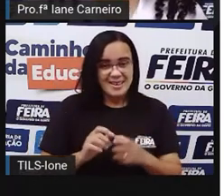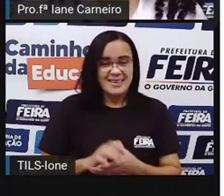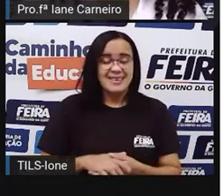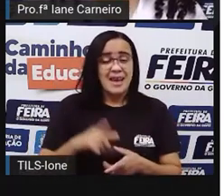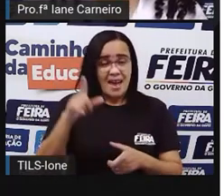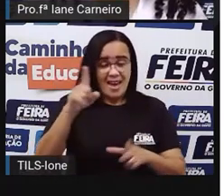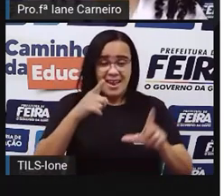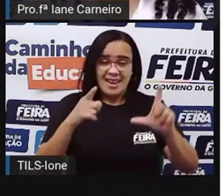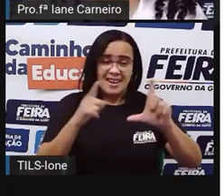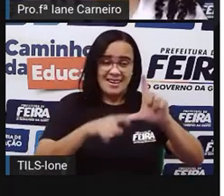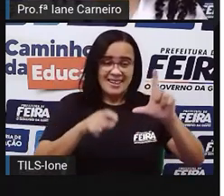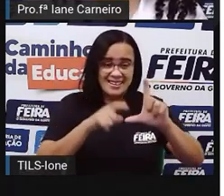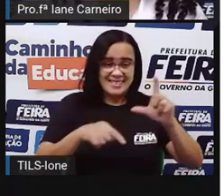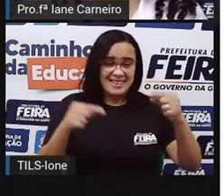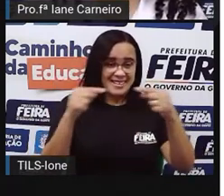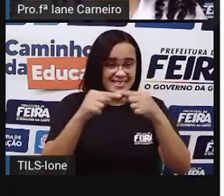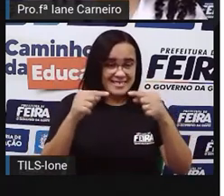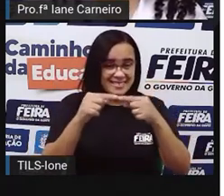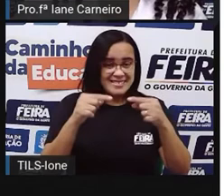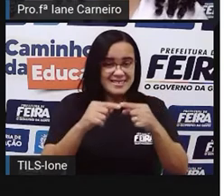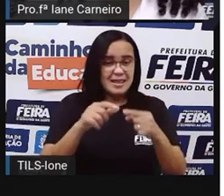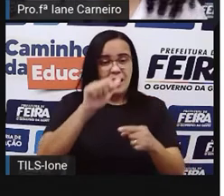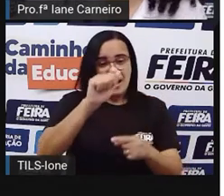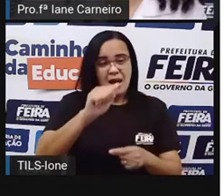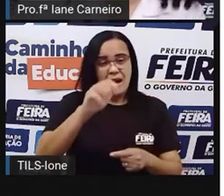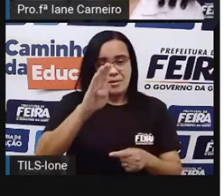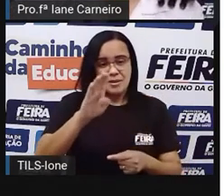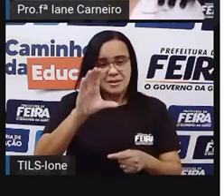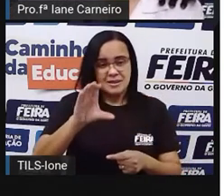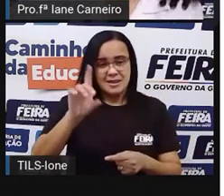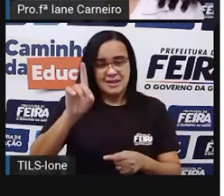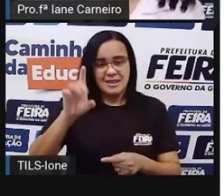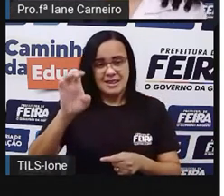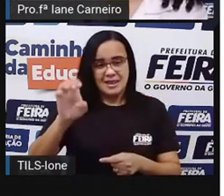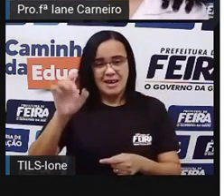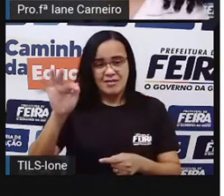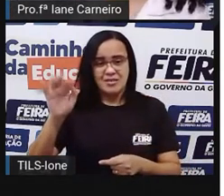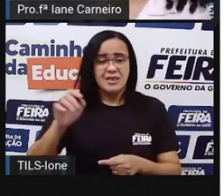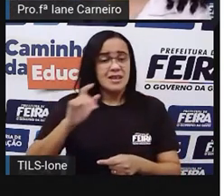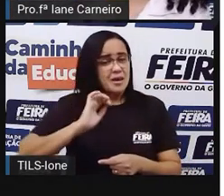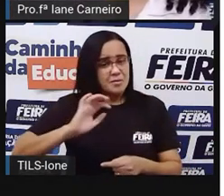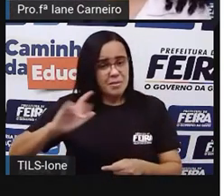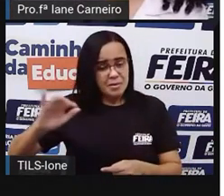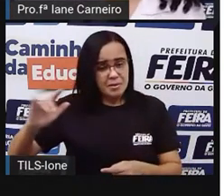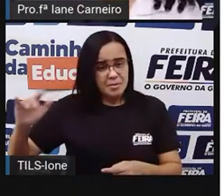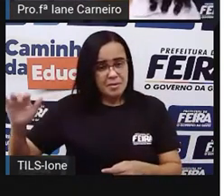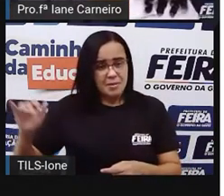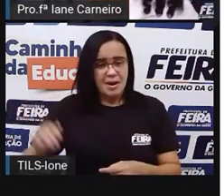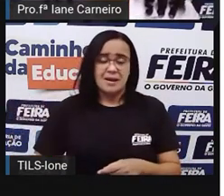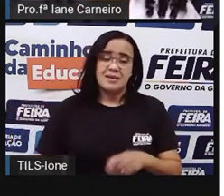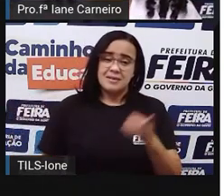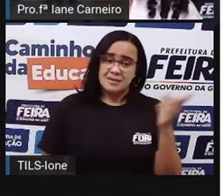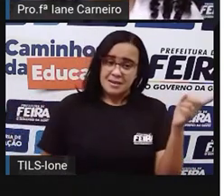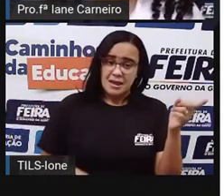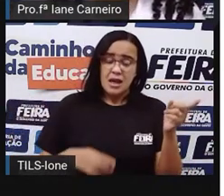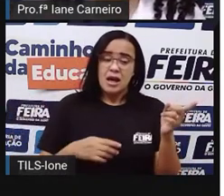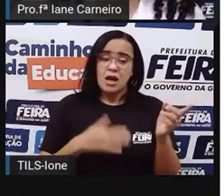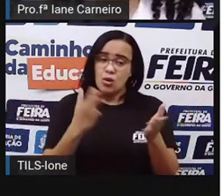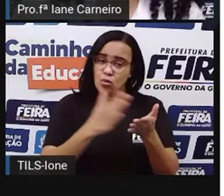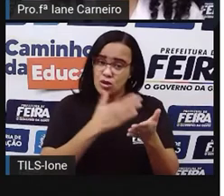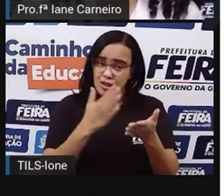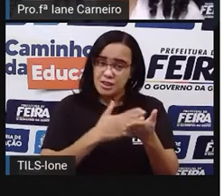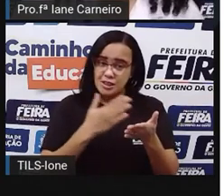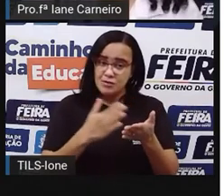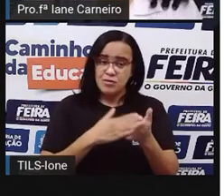Então, aqui, olha só o alfabeto, né? A gente coloca. No livro aqui, ó. No livro que a Pró leu, tem uma hora que aparece. umas letrinhas